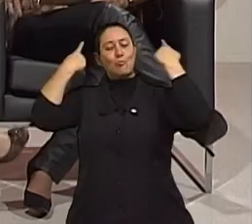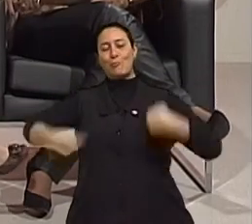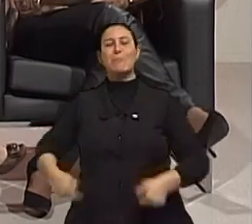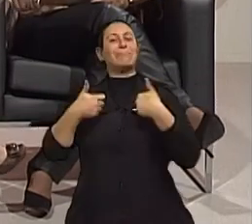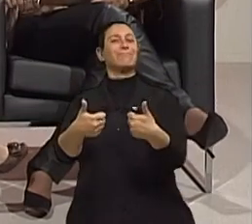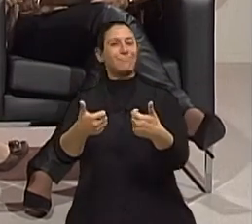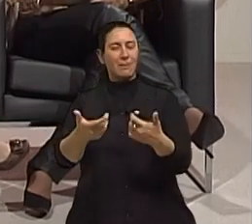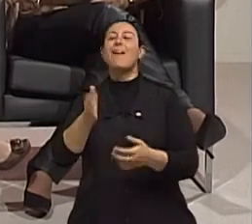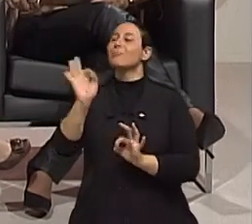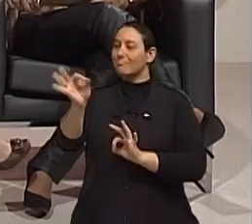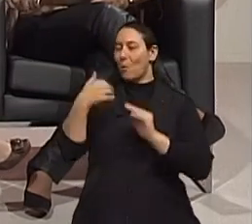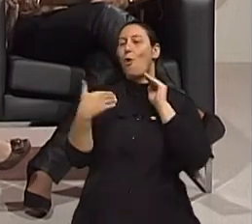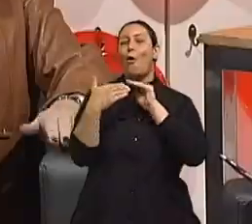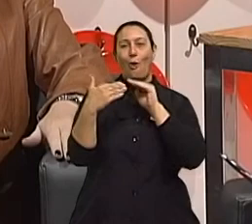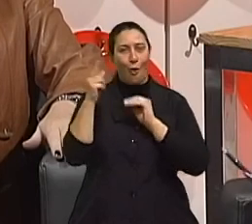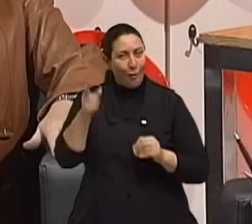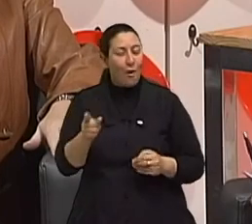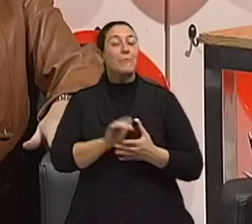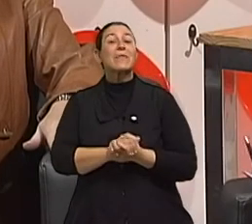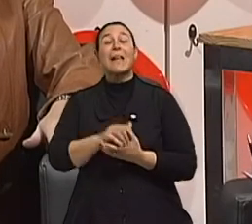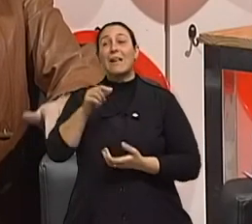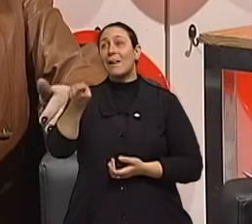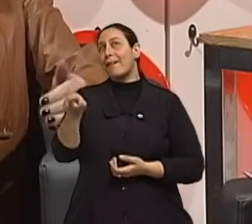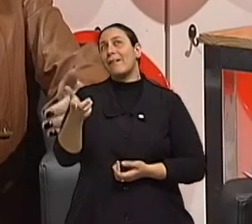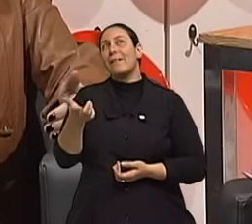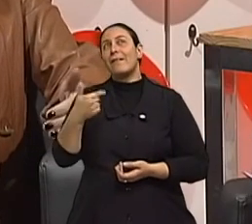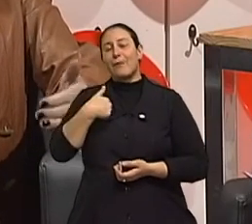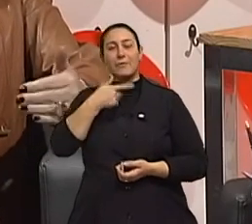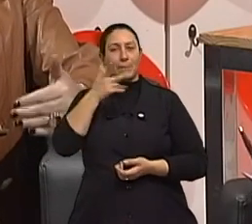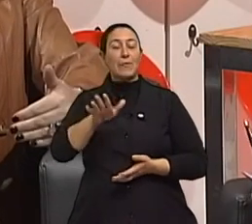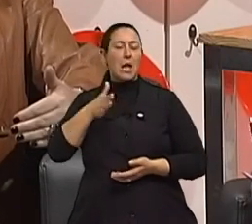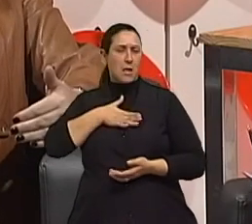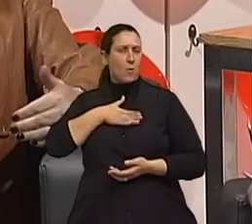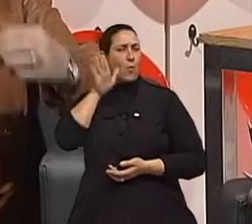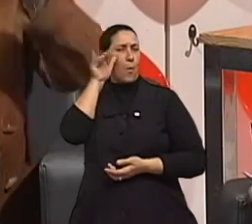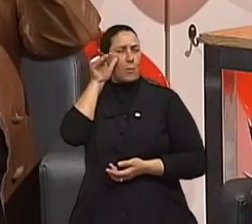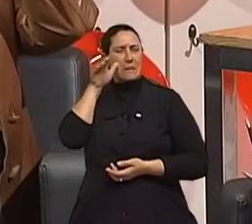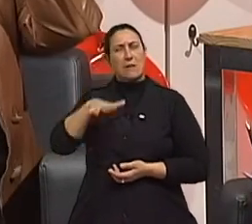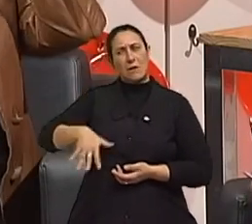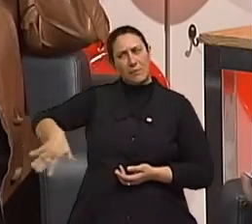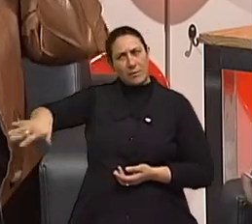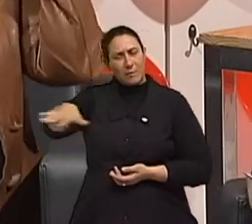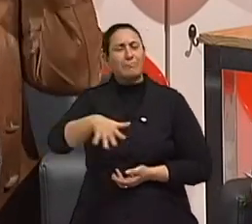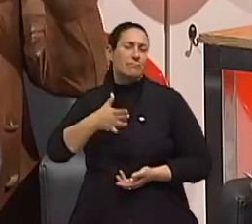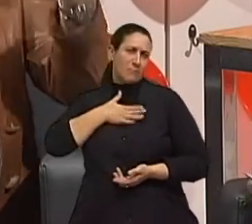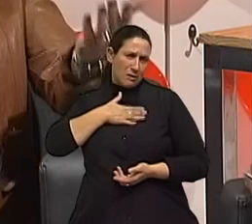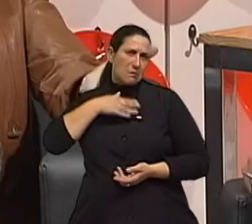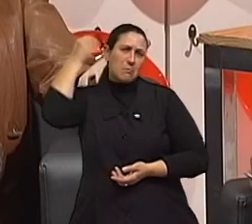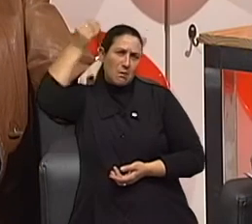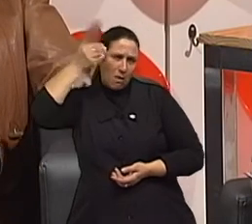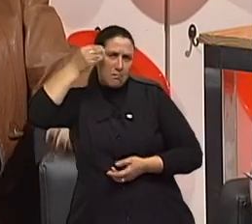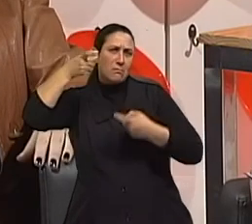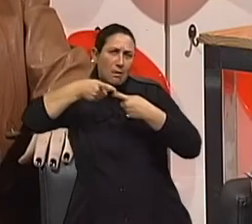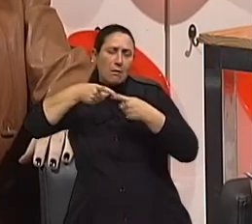plenamente. E era o que eu ia colocar. Eu tenho observado, né? Na minha experiência clínica e na